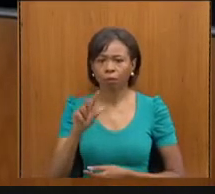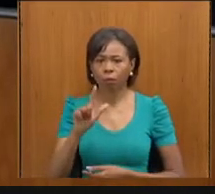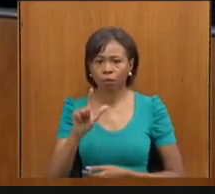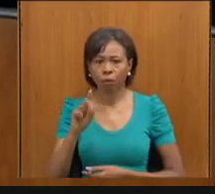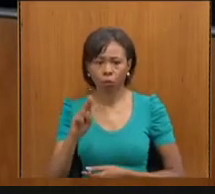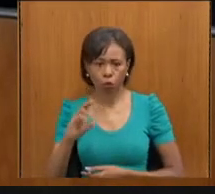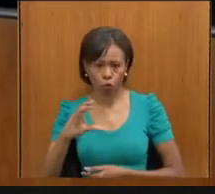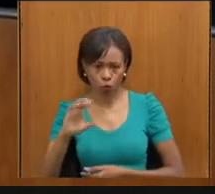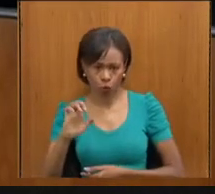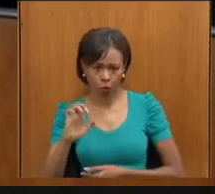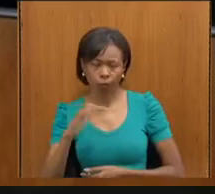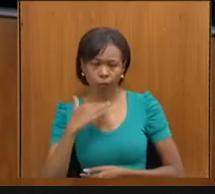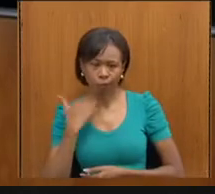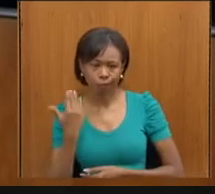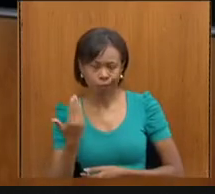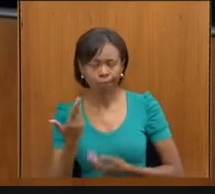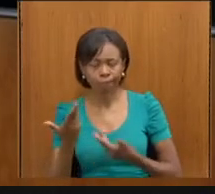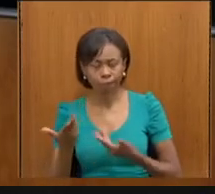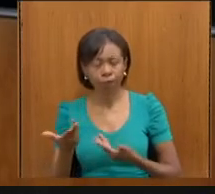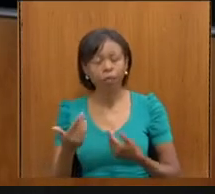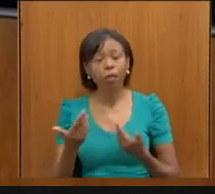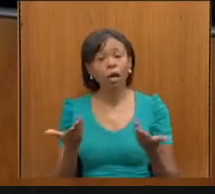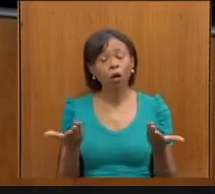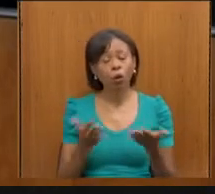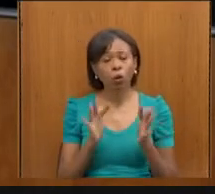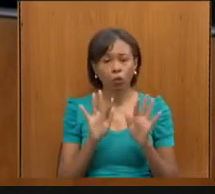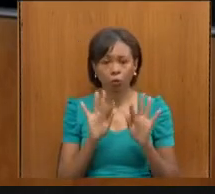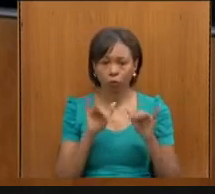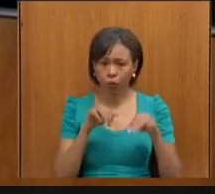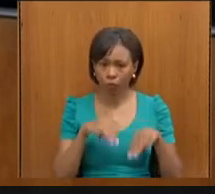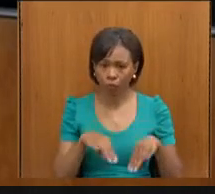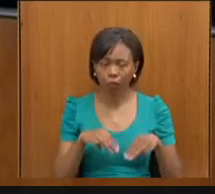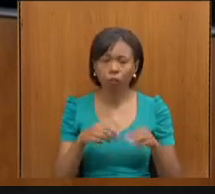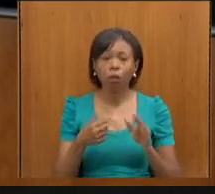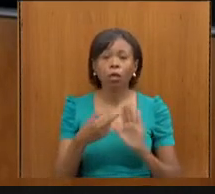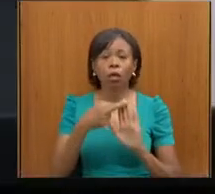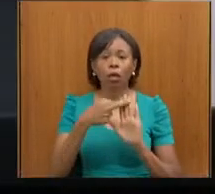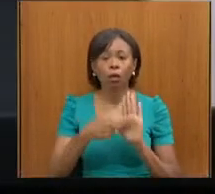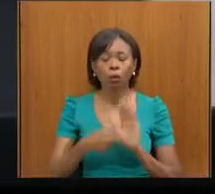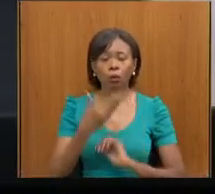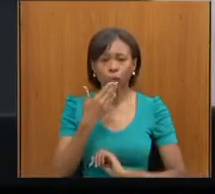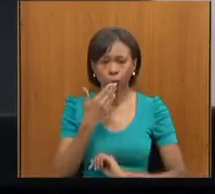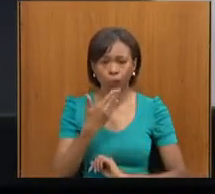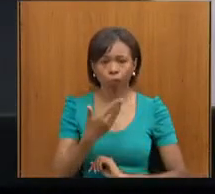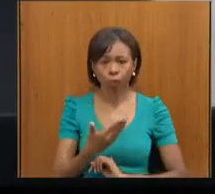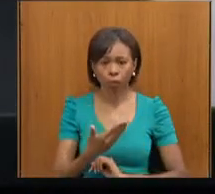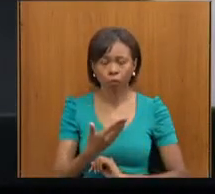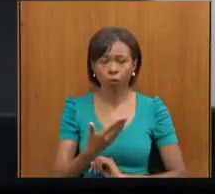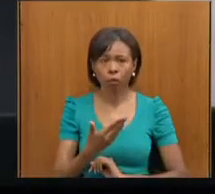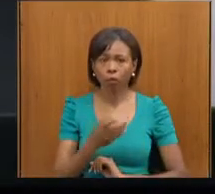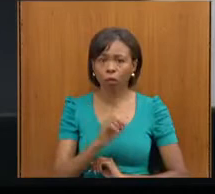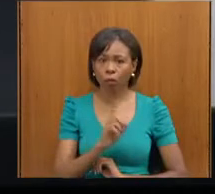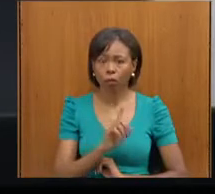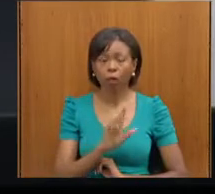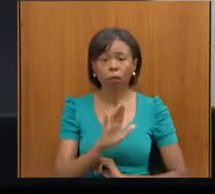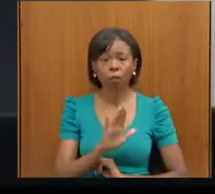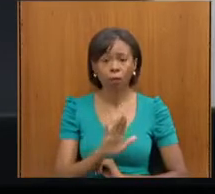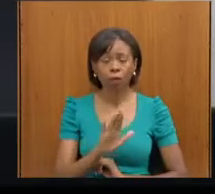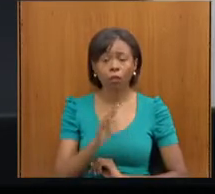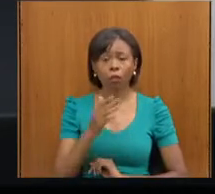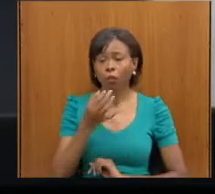para a finalização, quero aqui não deixar um requerimento, mas uma sugestão ao nosso